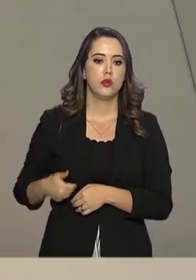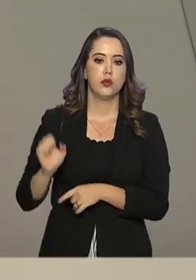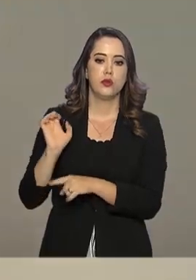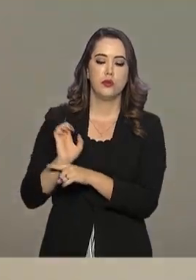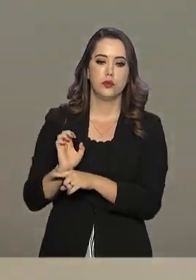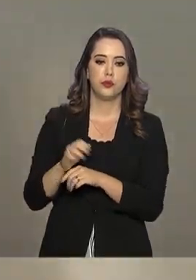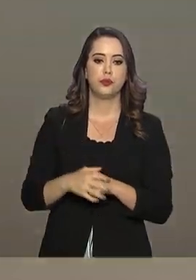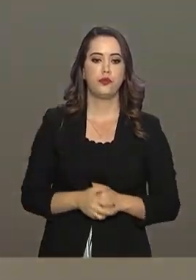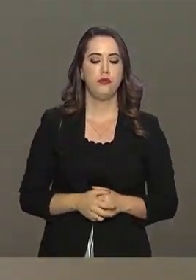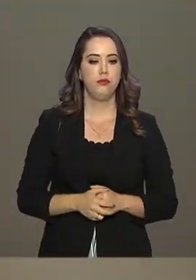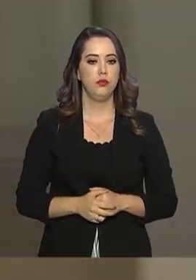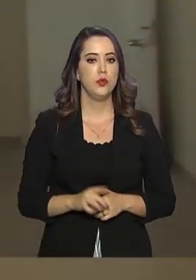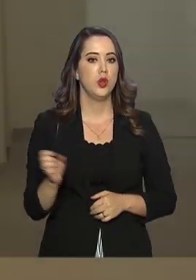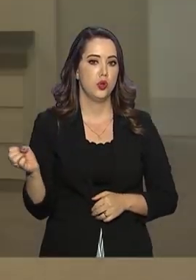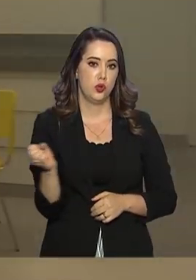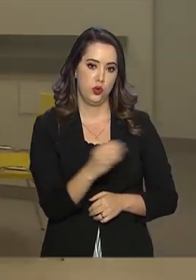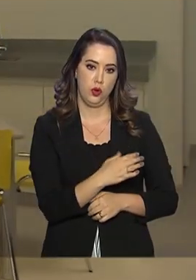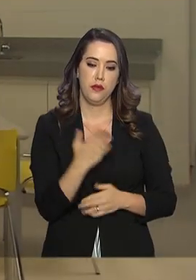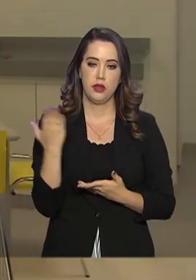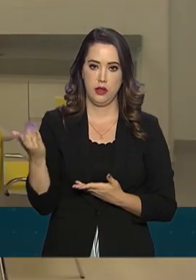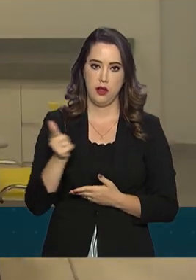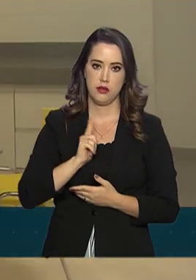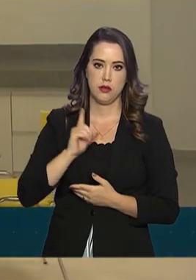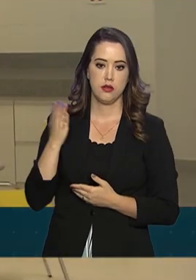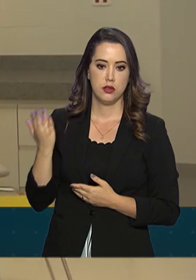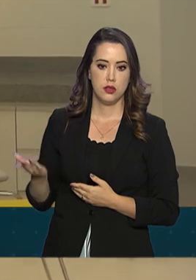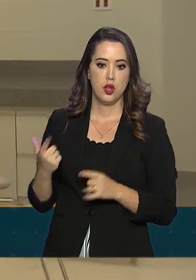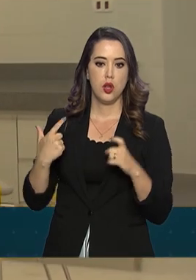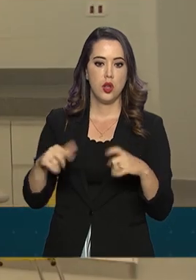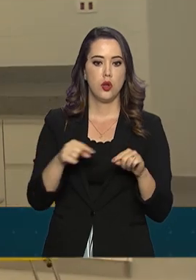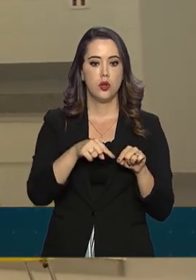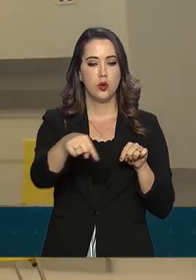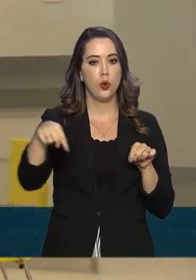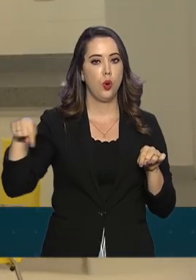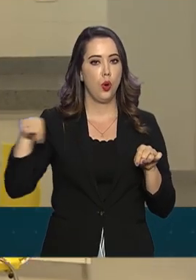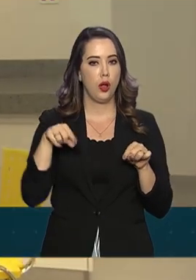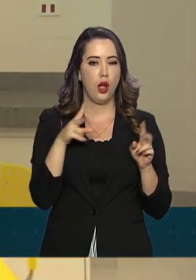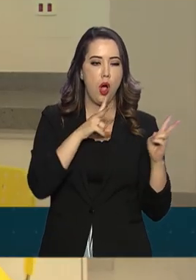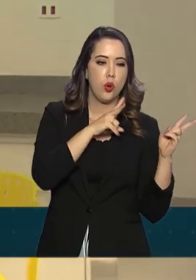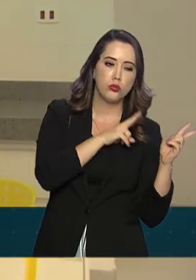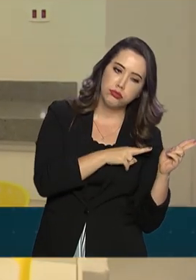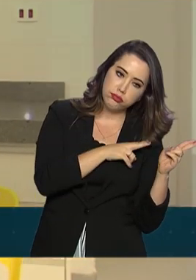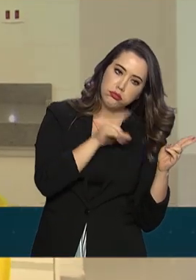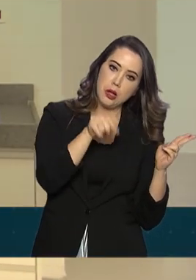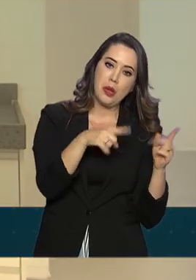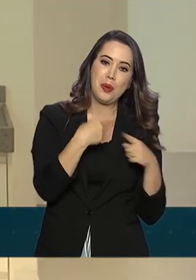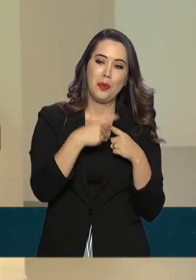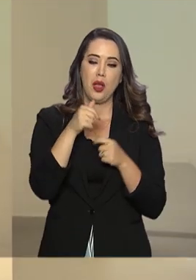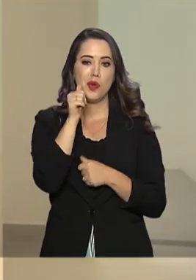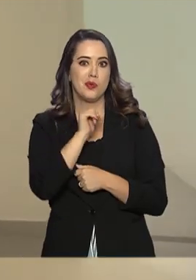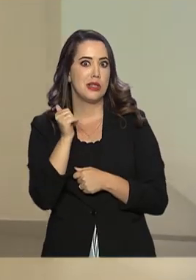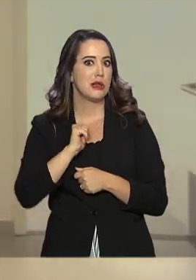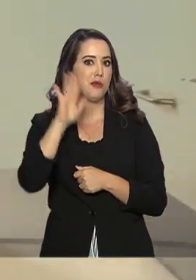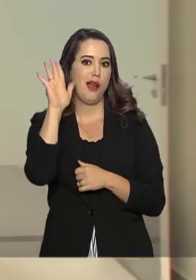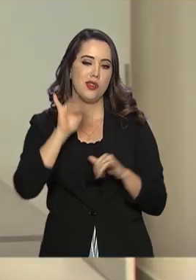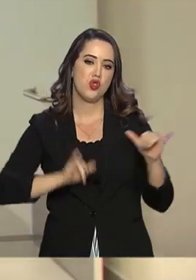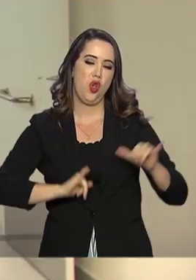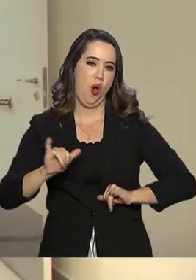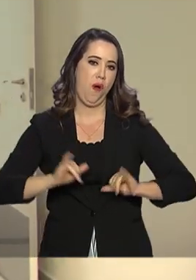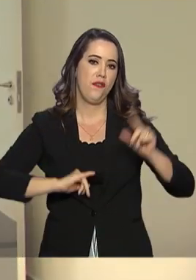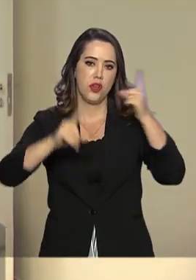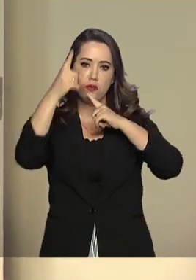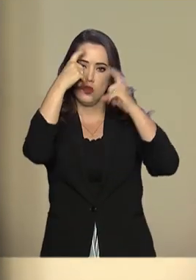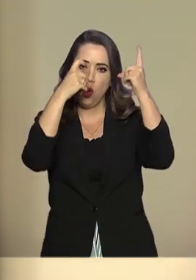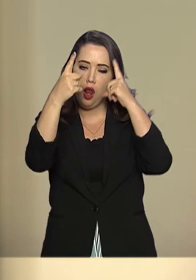Estado. Uma das novidades da Casa da Mulher Brasileira é o alojamento de passagem. Aqui são acolhidas as vítimas dos casos mais graves de violência